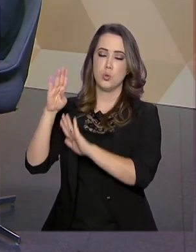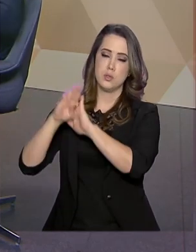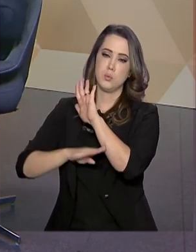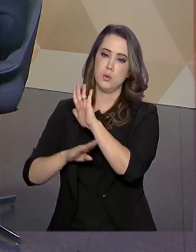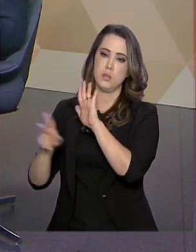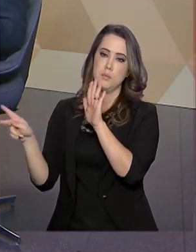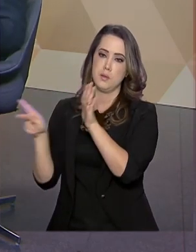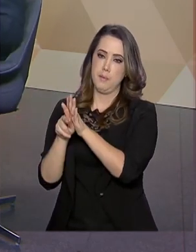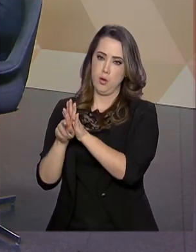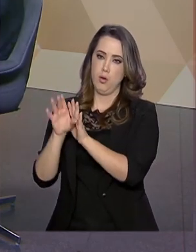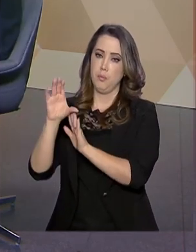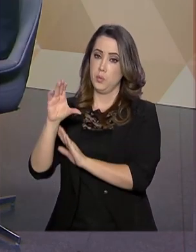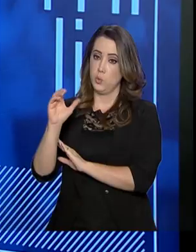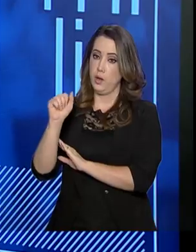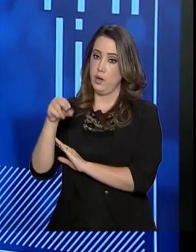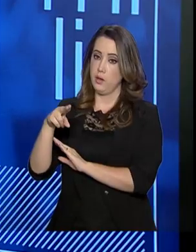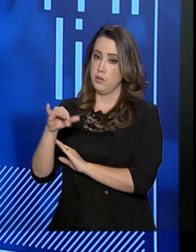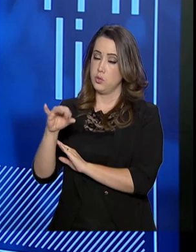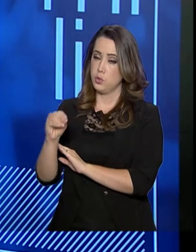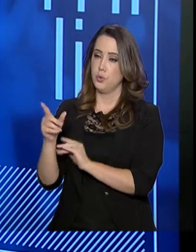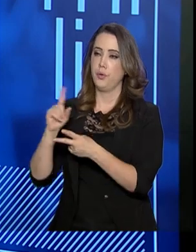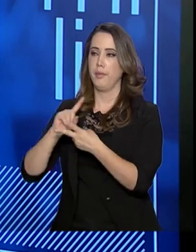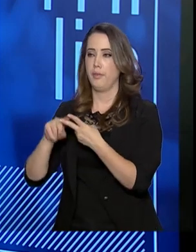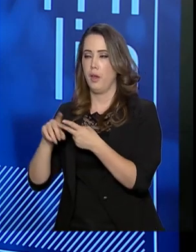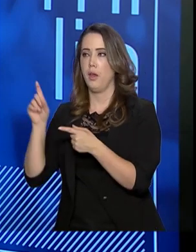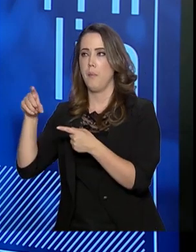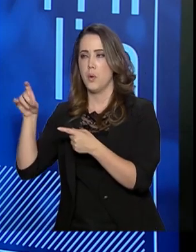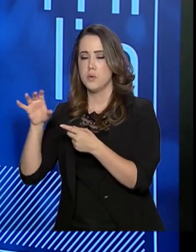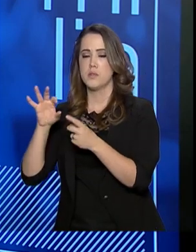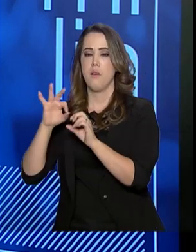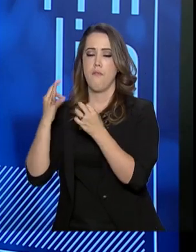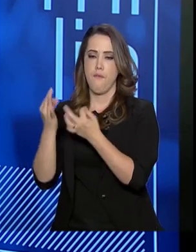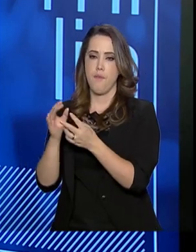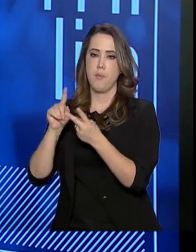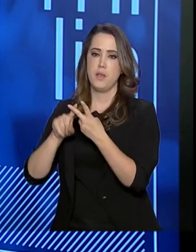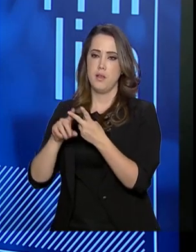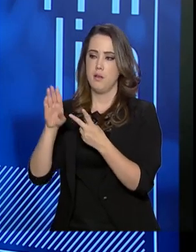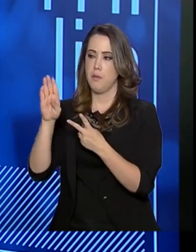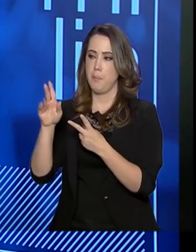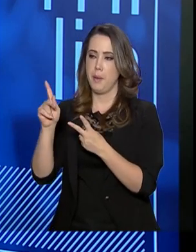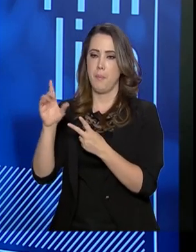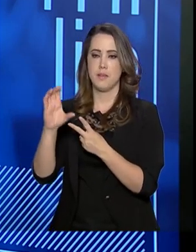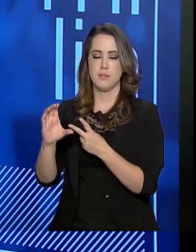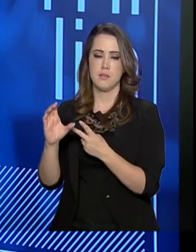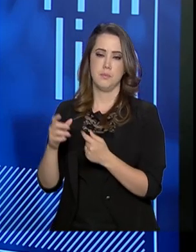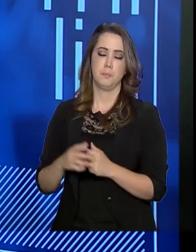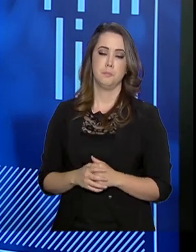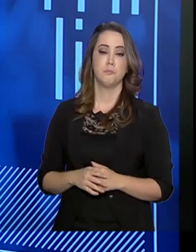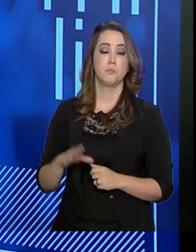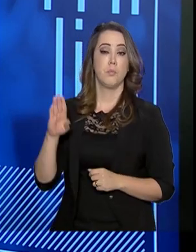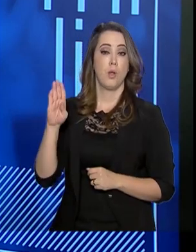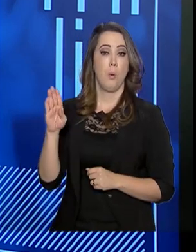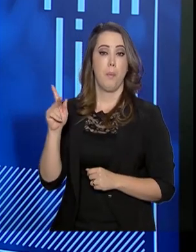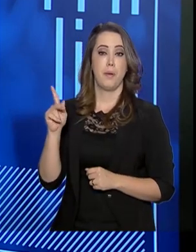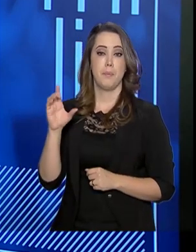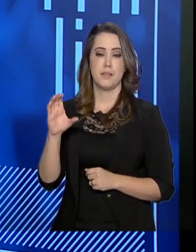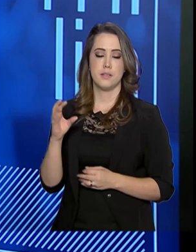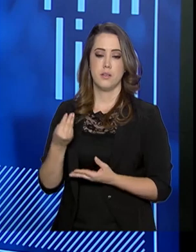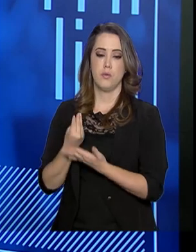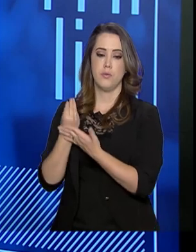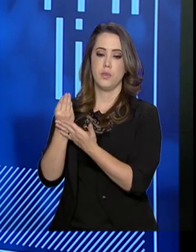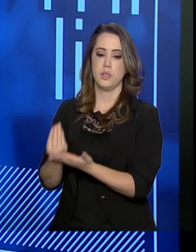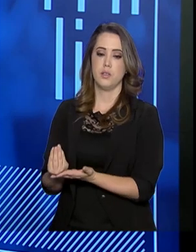benefícios, dentre eles o Bolsa Família, dentre eles o BPC, que são atendidos. O BPC é devido...